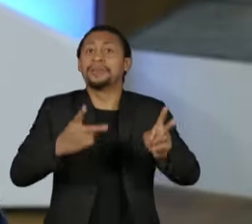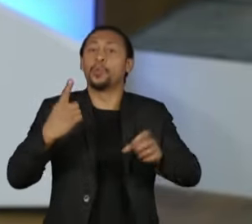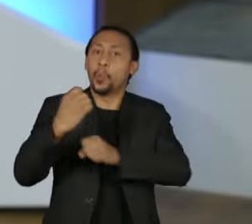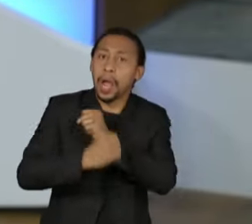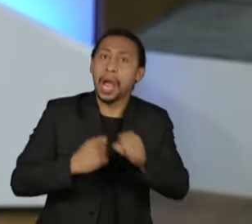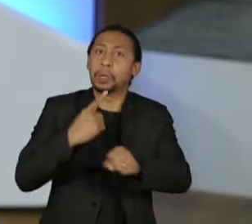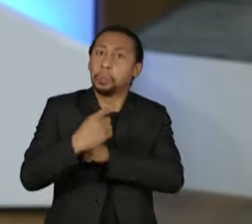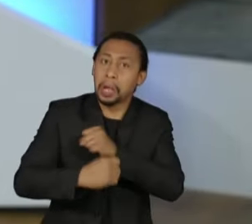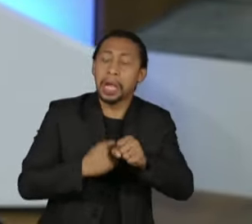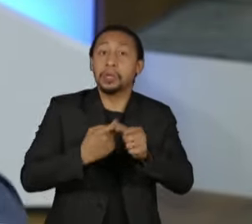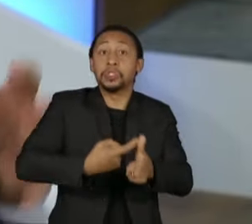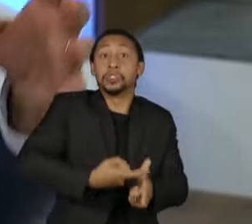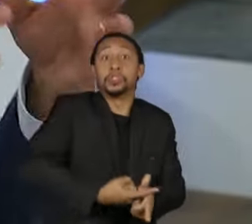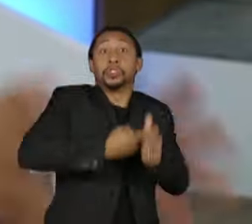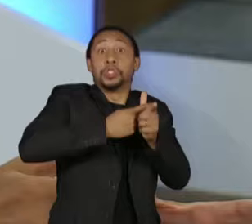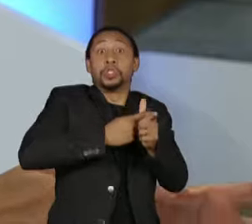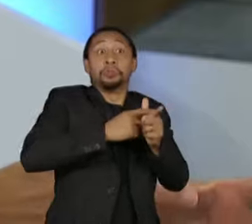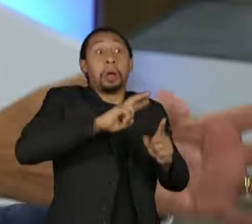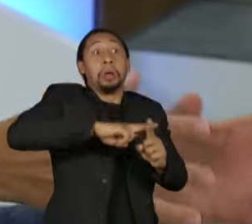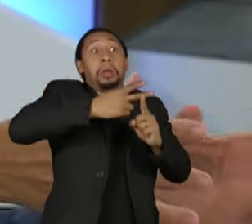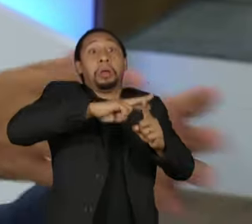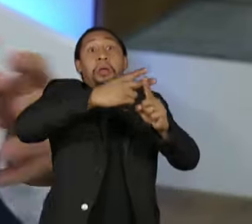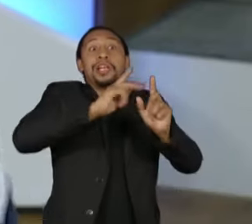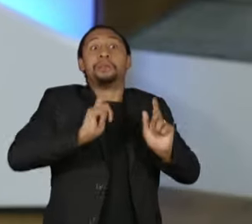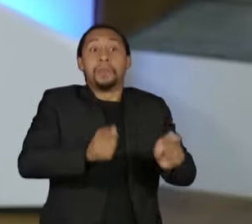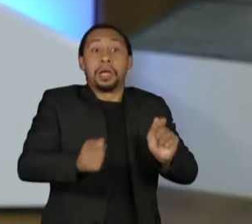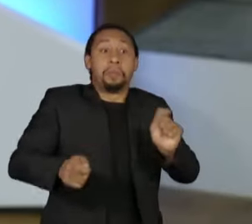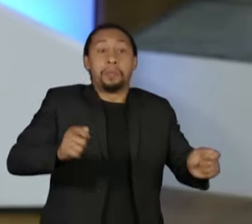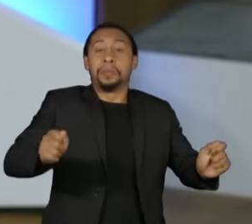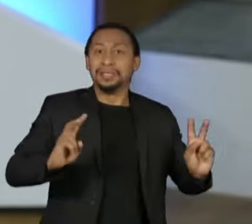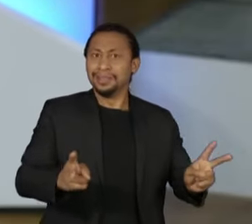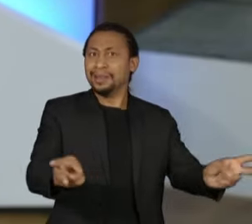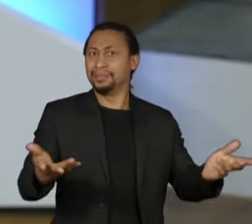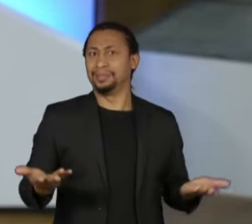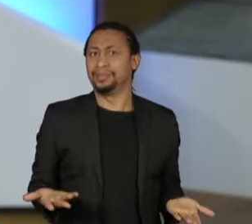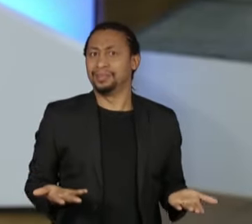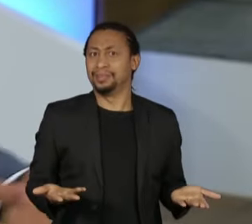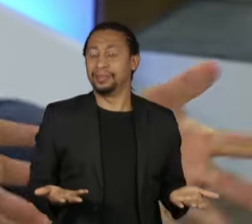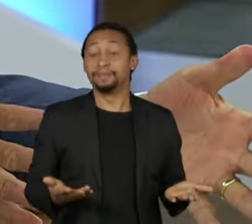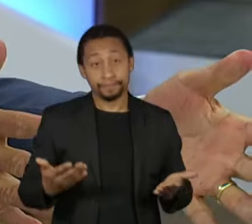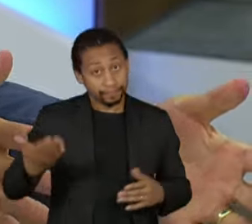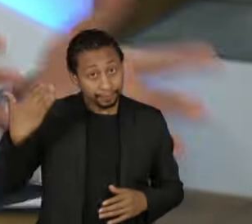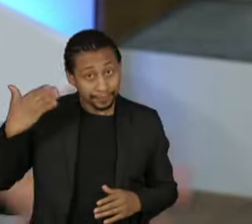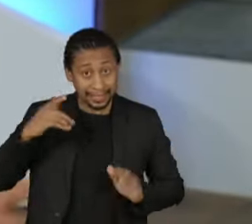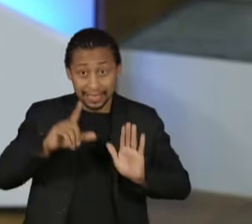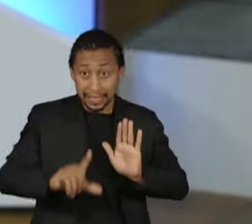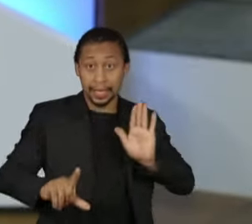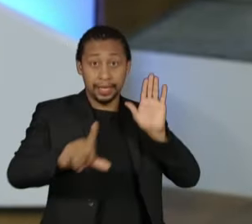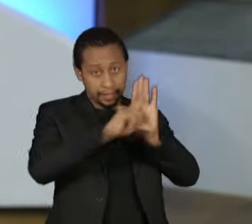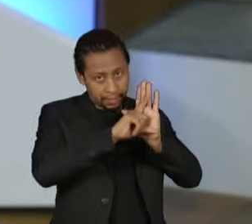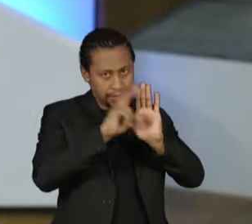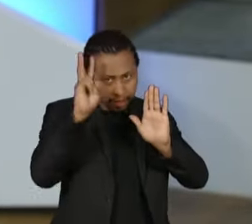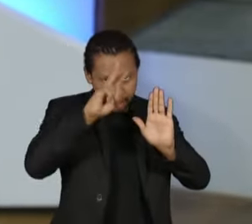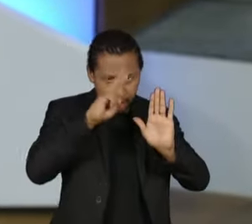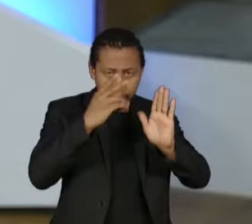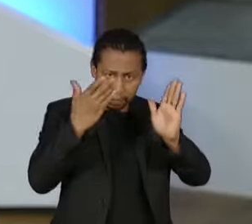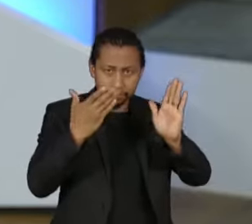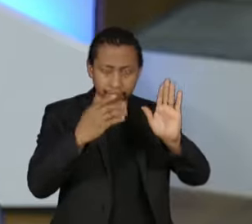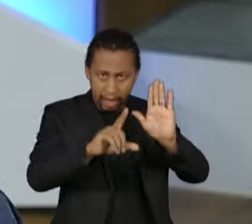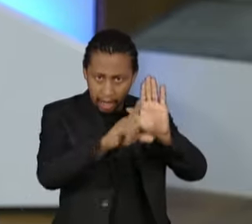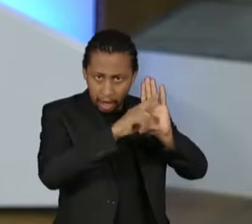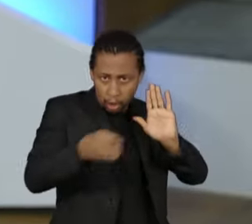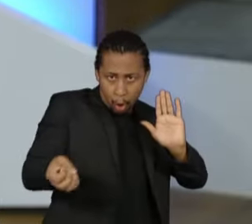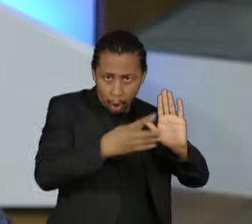tem dinheiro. Veja, a lei foi criada ali, ainda era o presidente Temer. Quantas vezes se